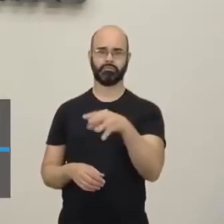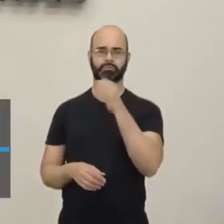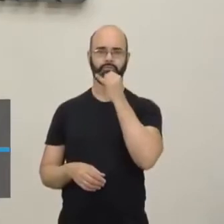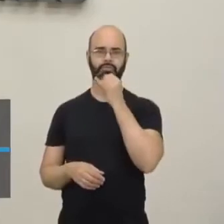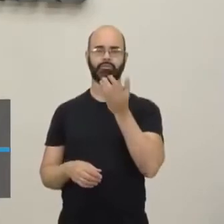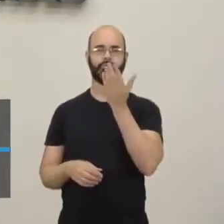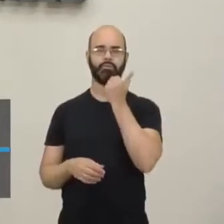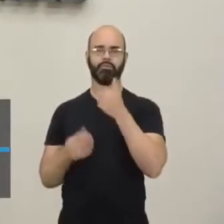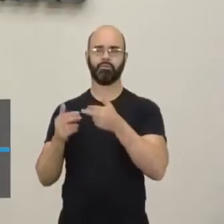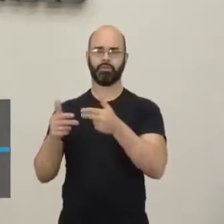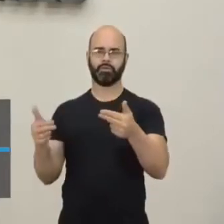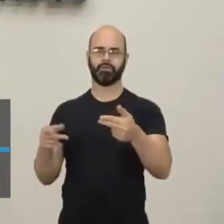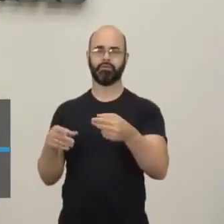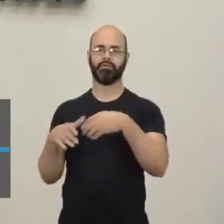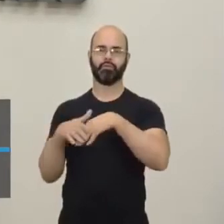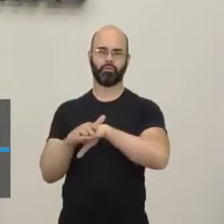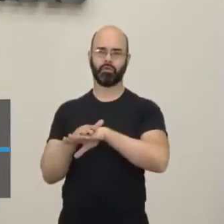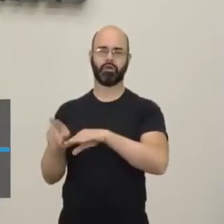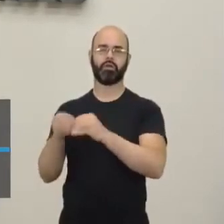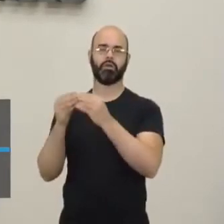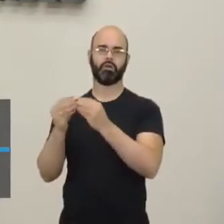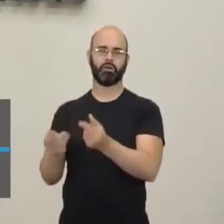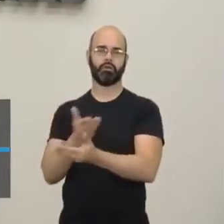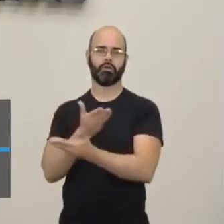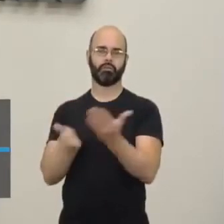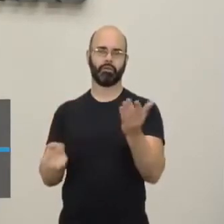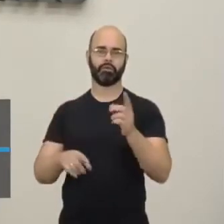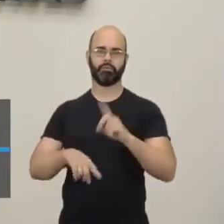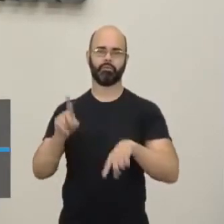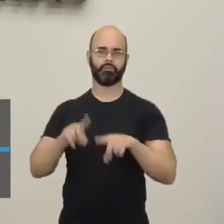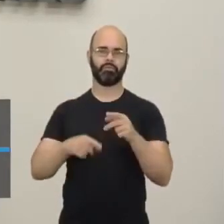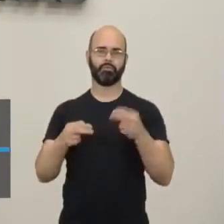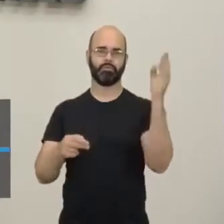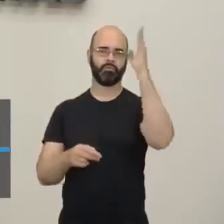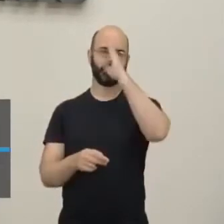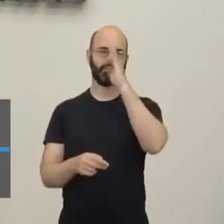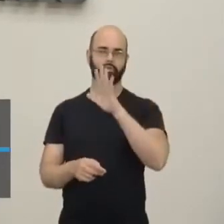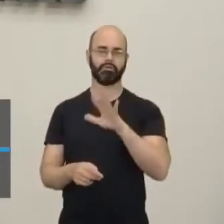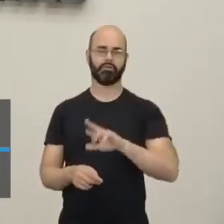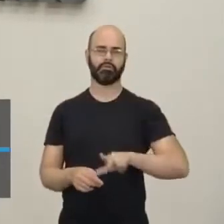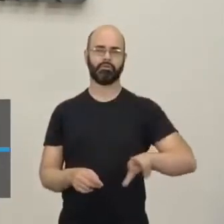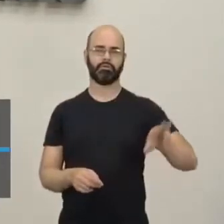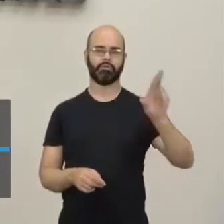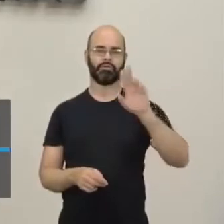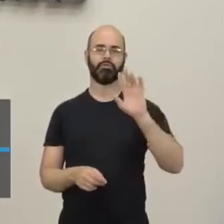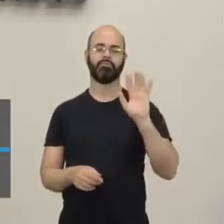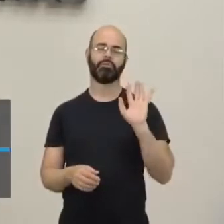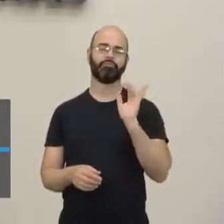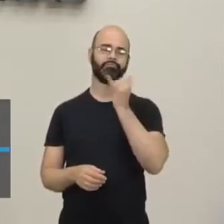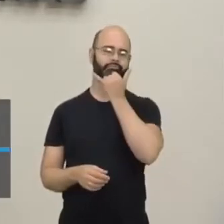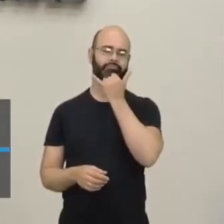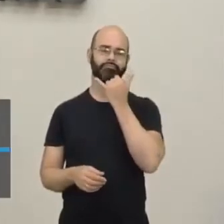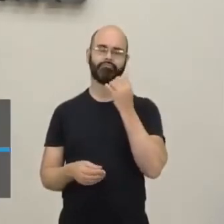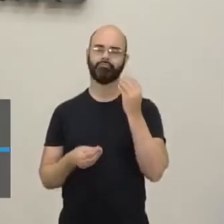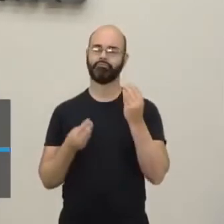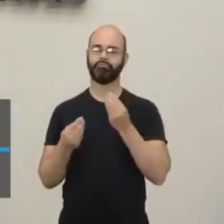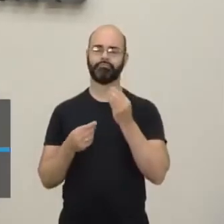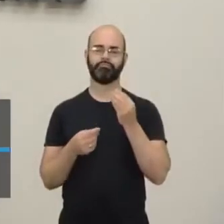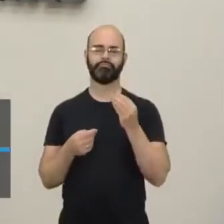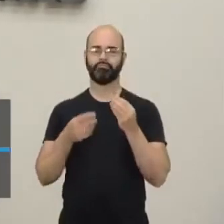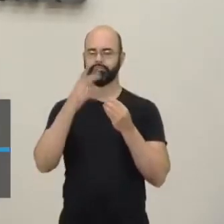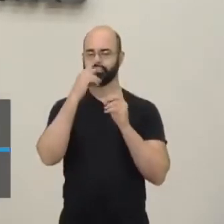vários pontos que recebem aí vários produtos agrícolas aí do Brasil afora, né? Que, infelizmente, ainda usa muito, né? O meio